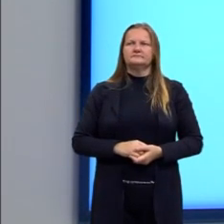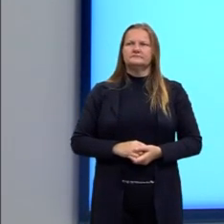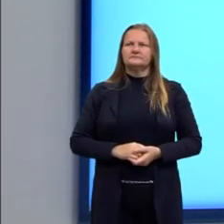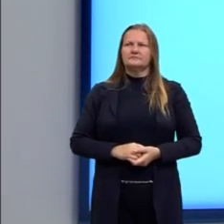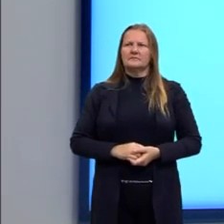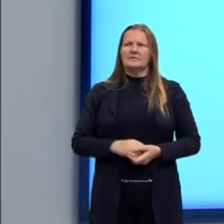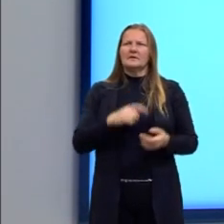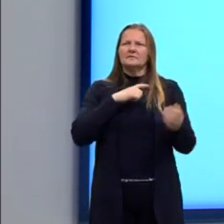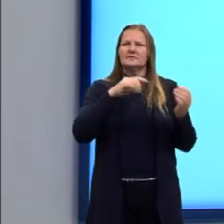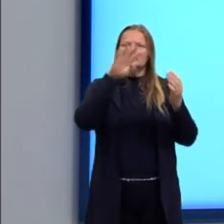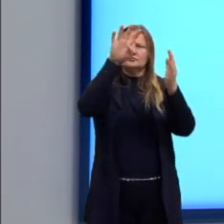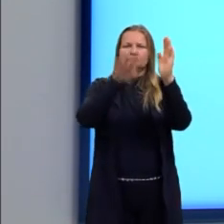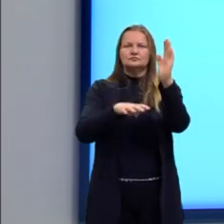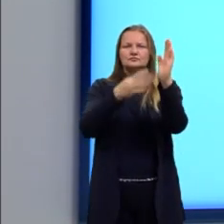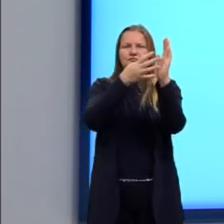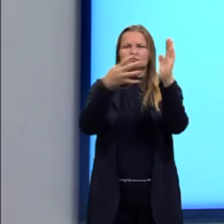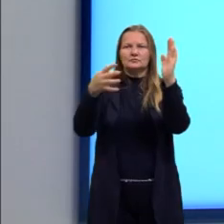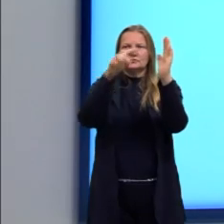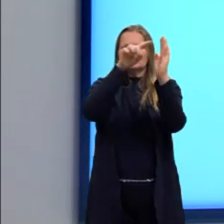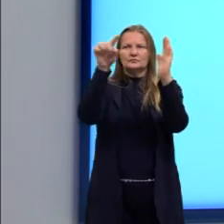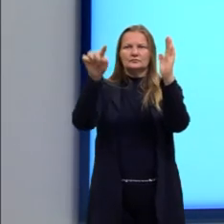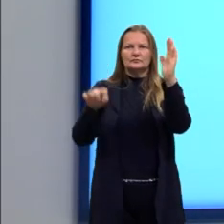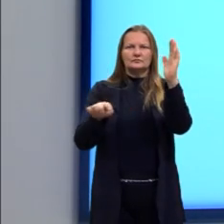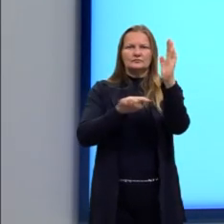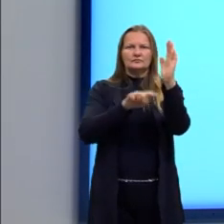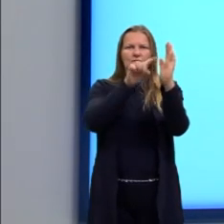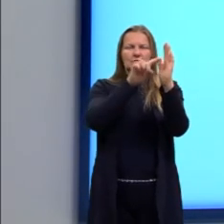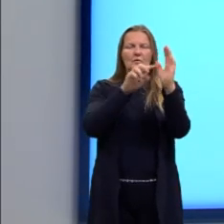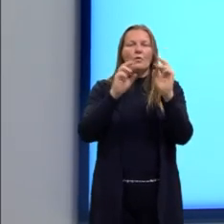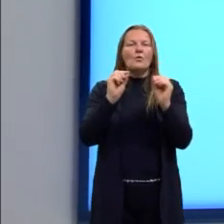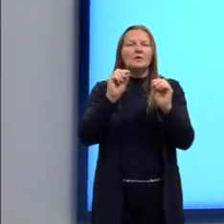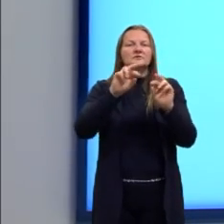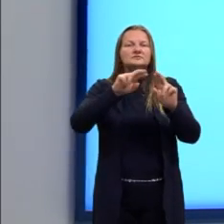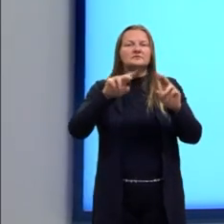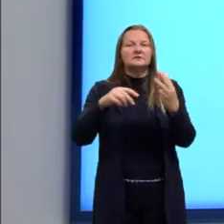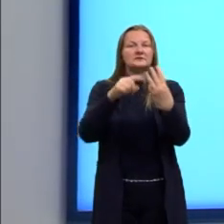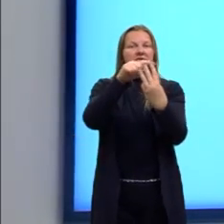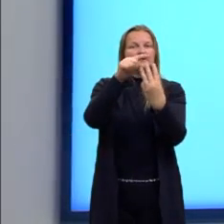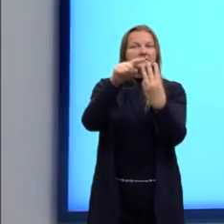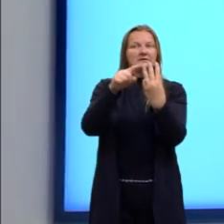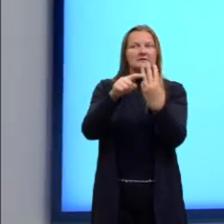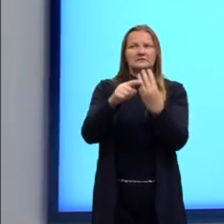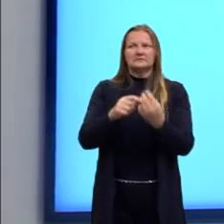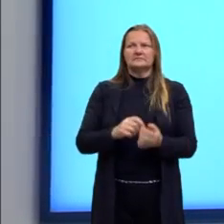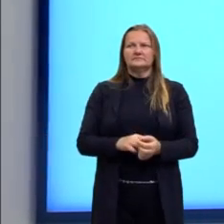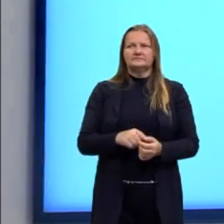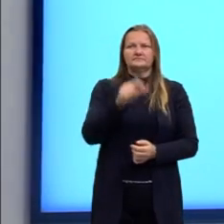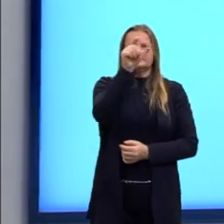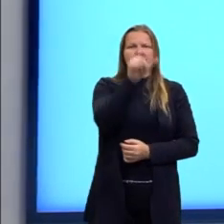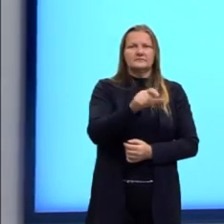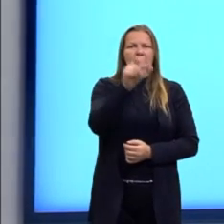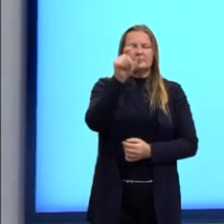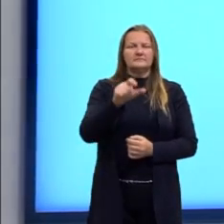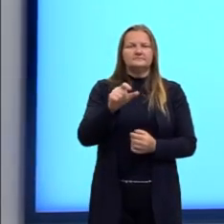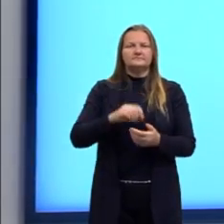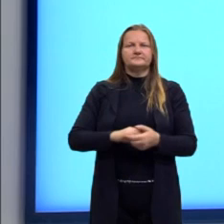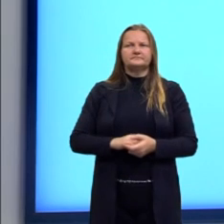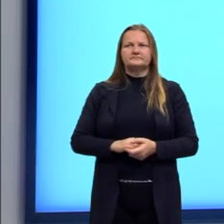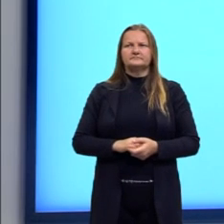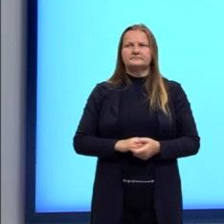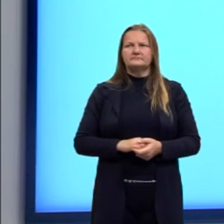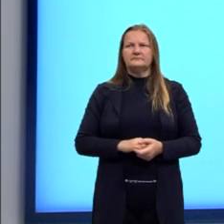Aqui tem um quadro que tem as principais diferenças, que na verdade são poucas, né? Então, febre